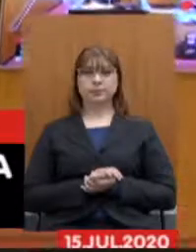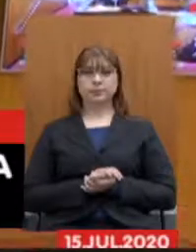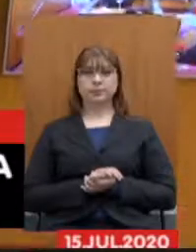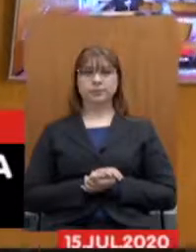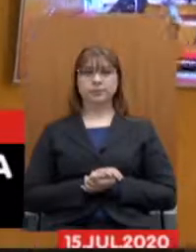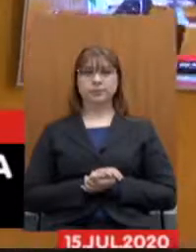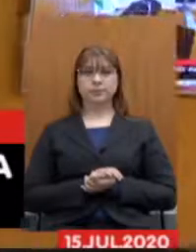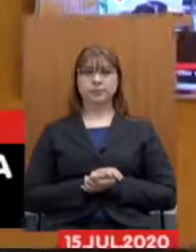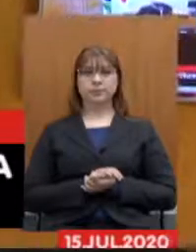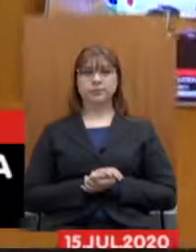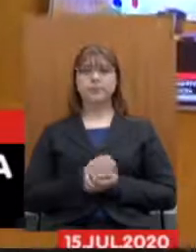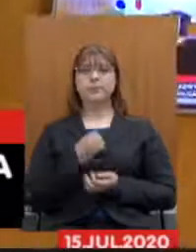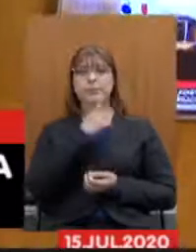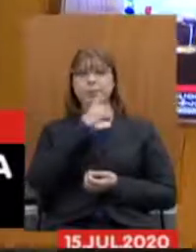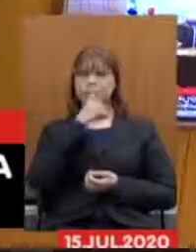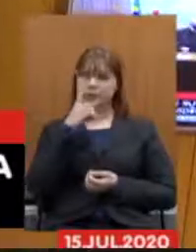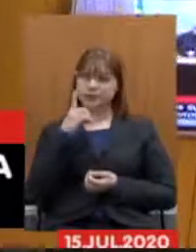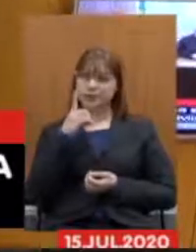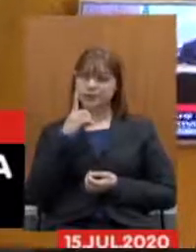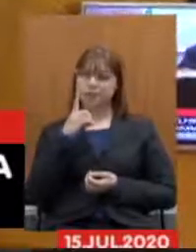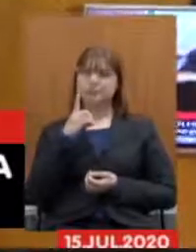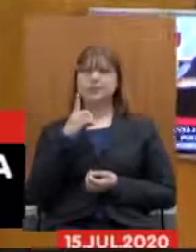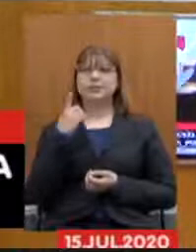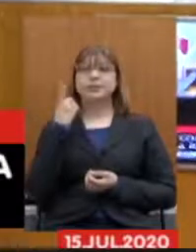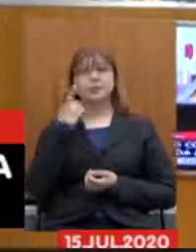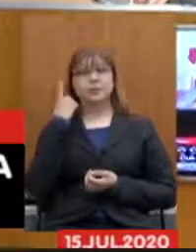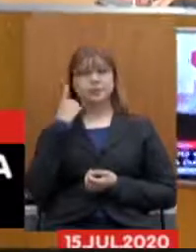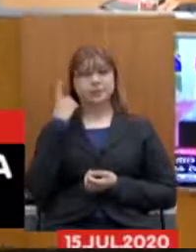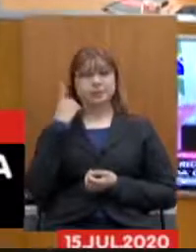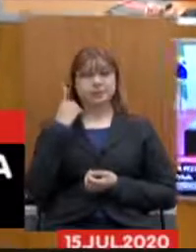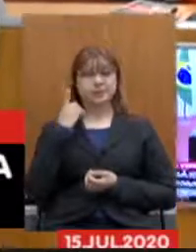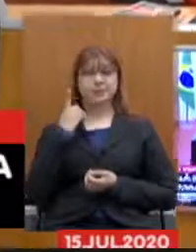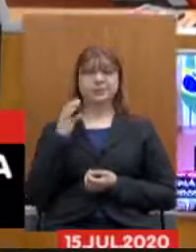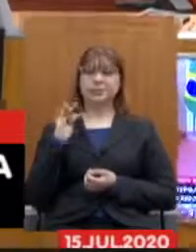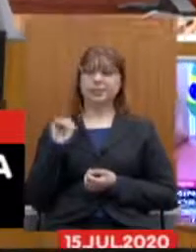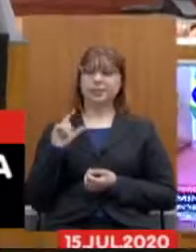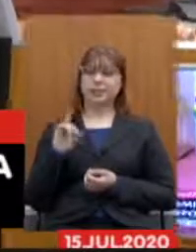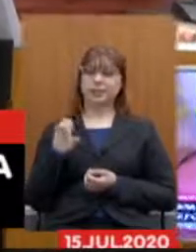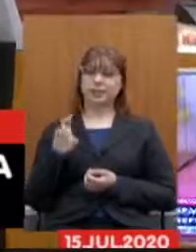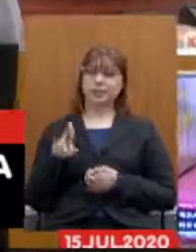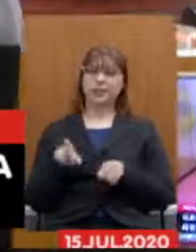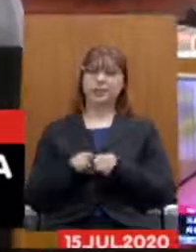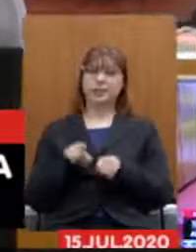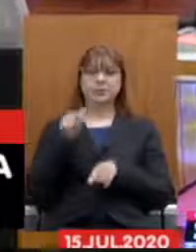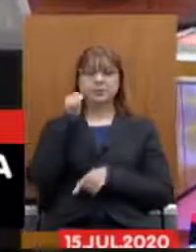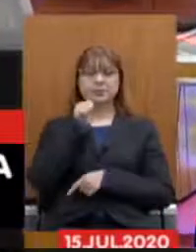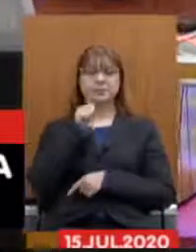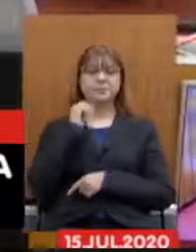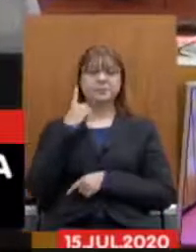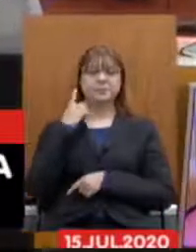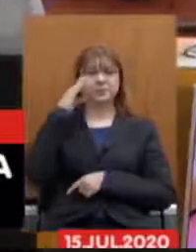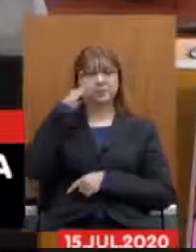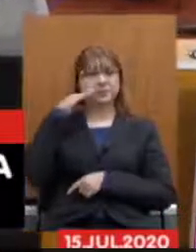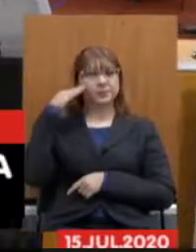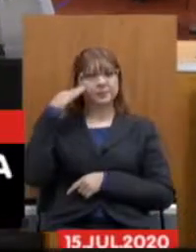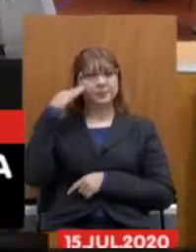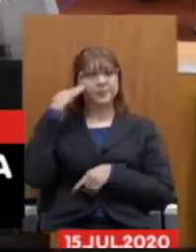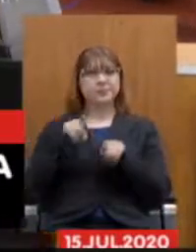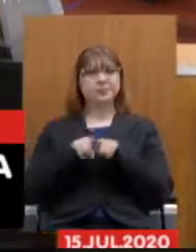bom dia a todos bom dia deputado Tadeu deputado Beatriz deputado Celise